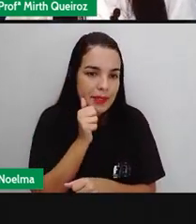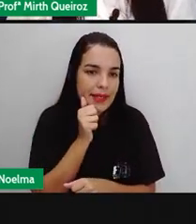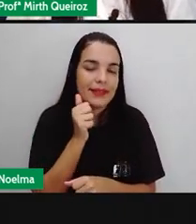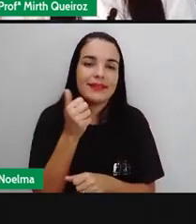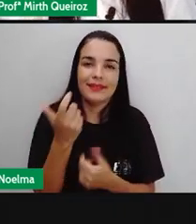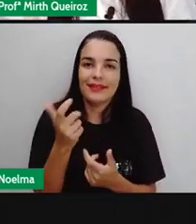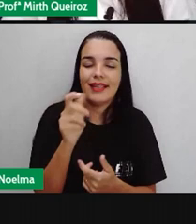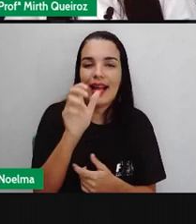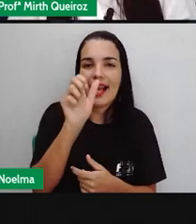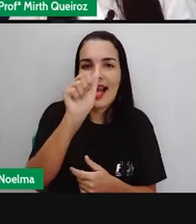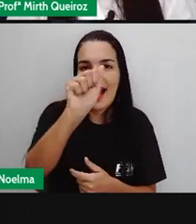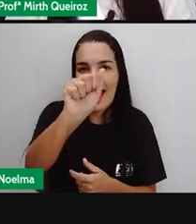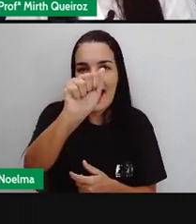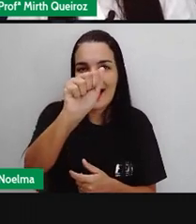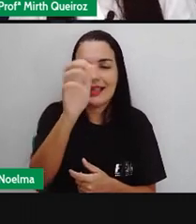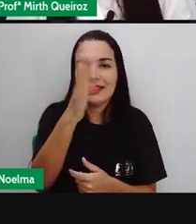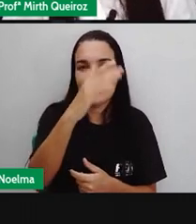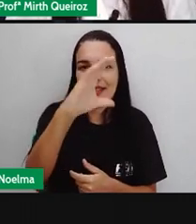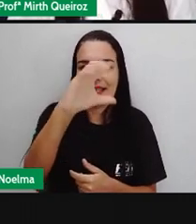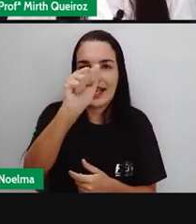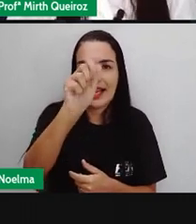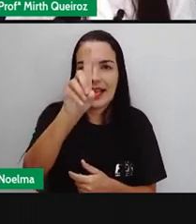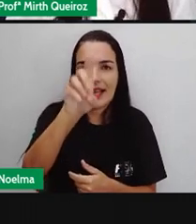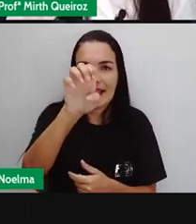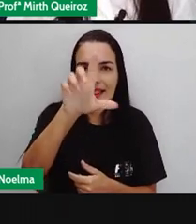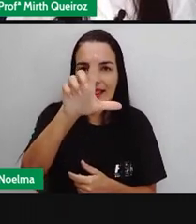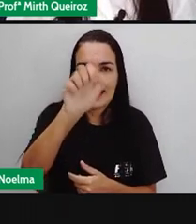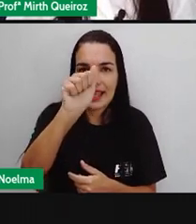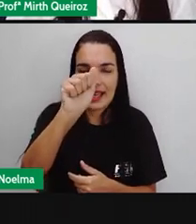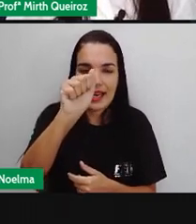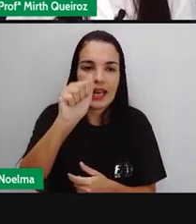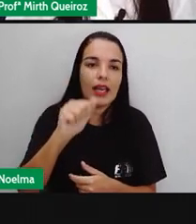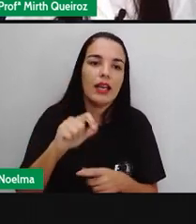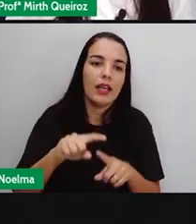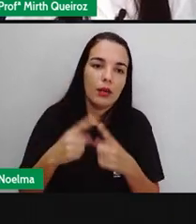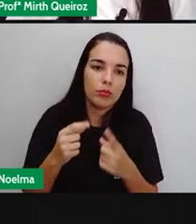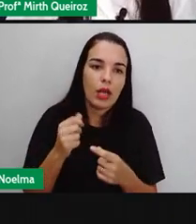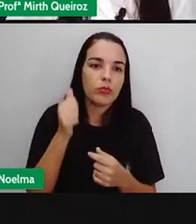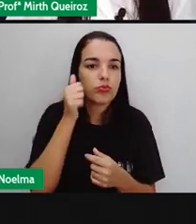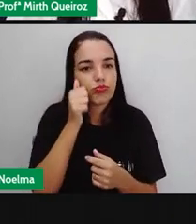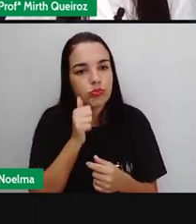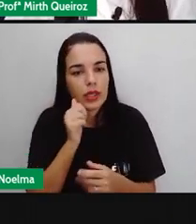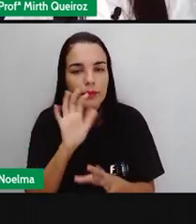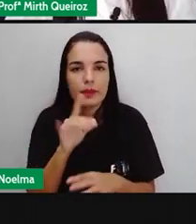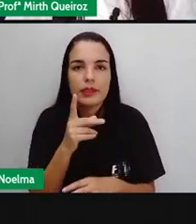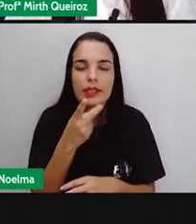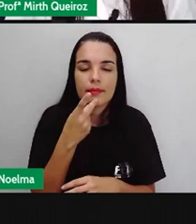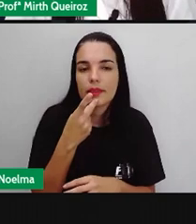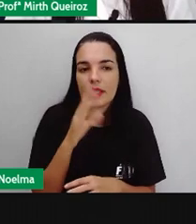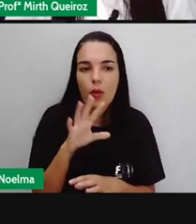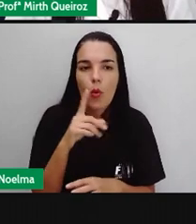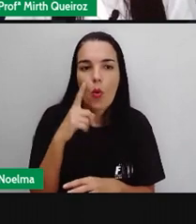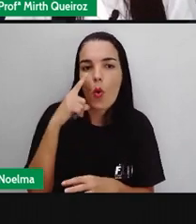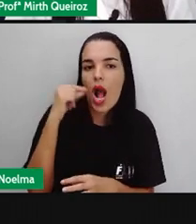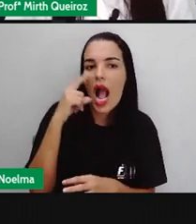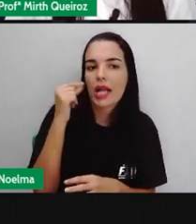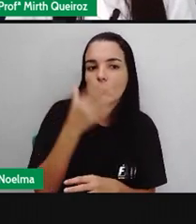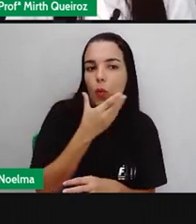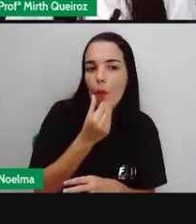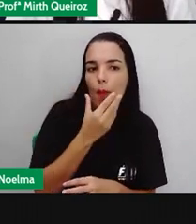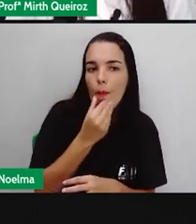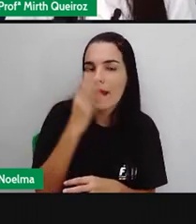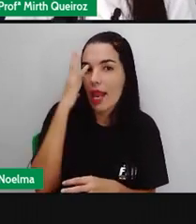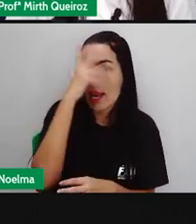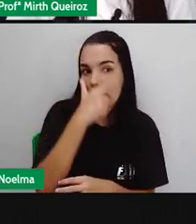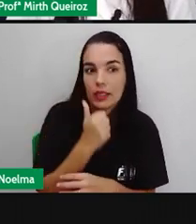cadela latiu. Se eu falo, o gato é lindo. E aí, eu